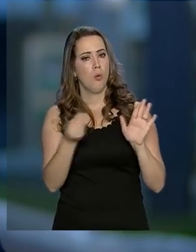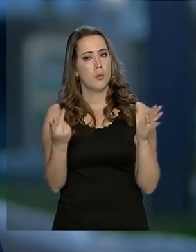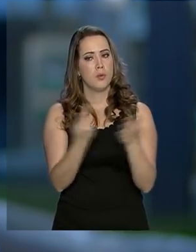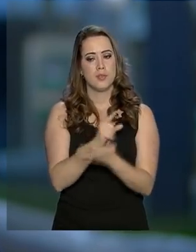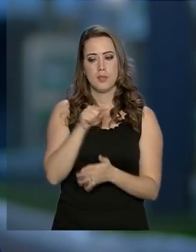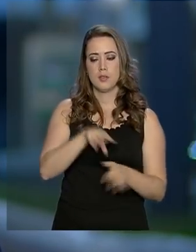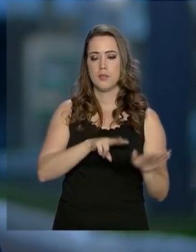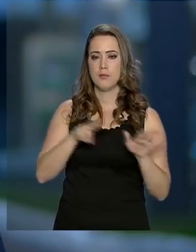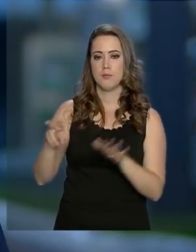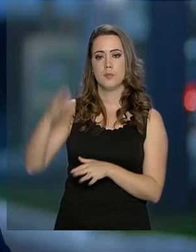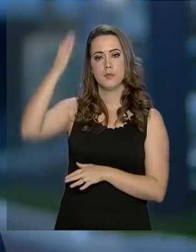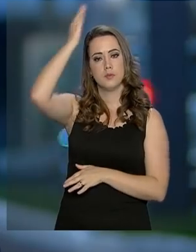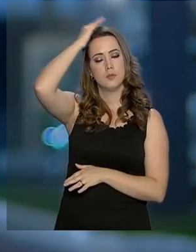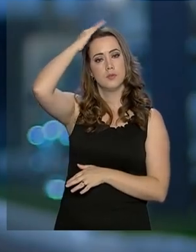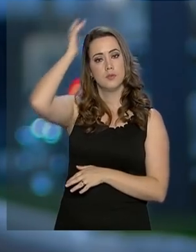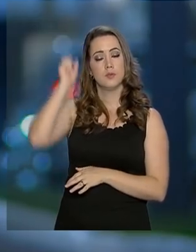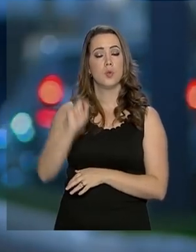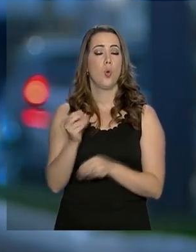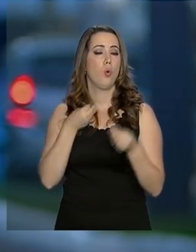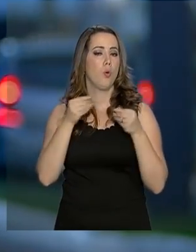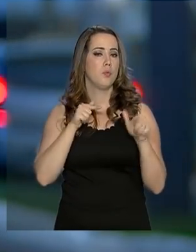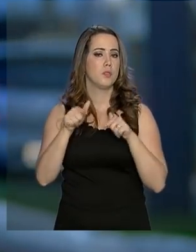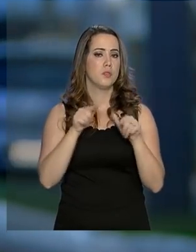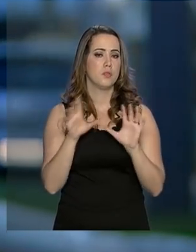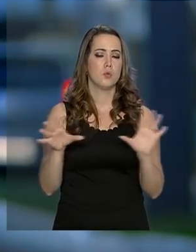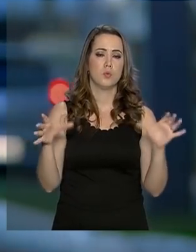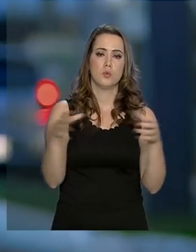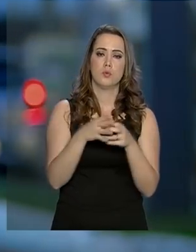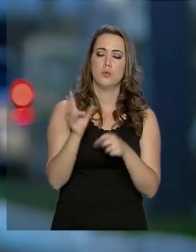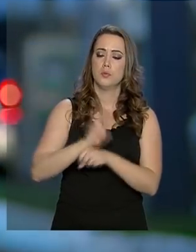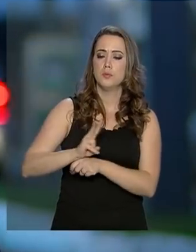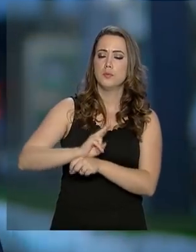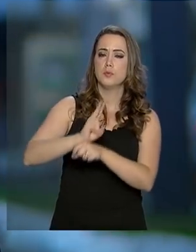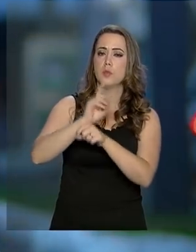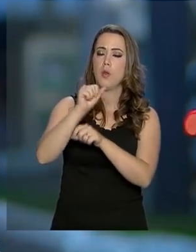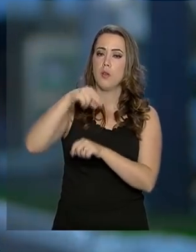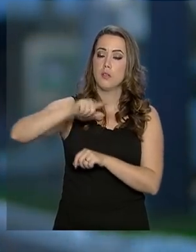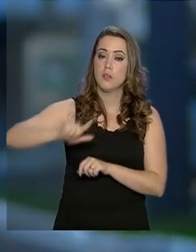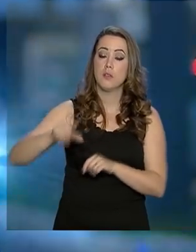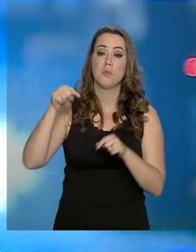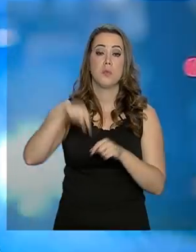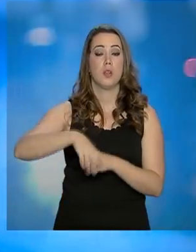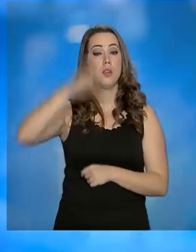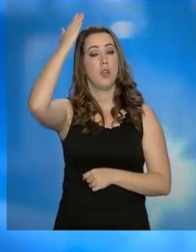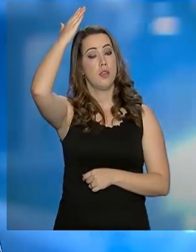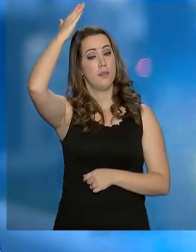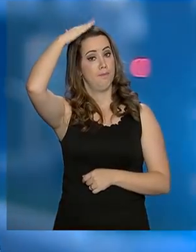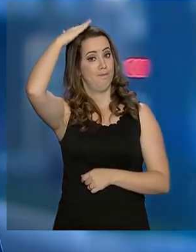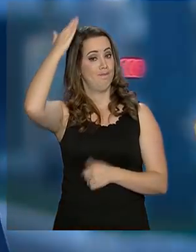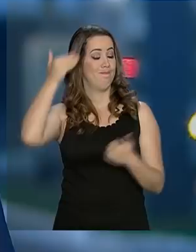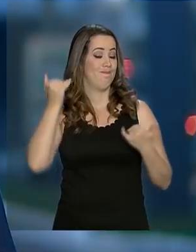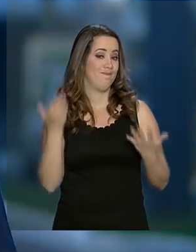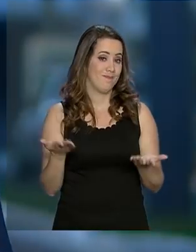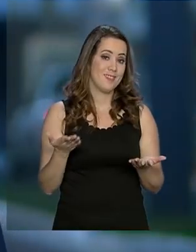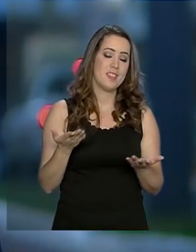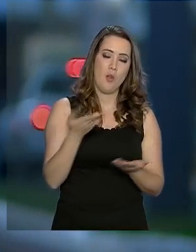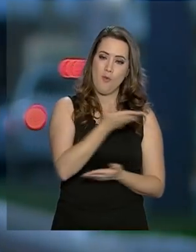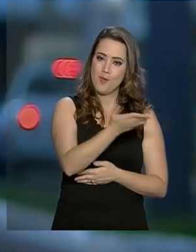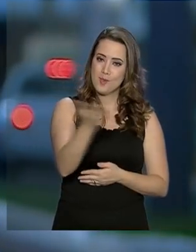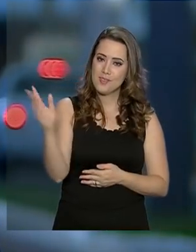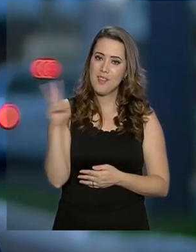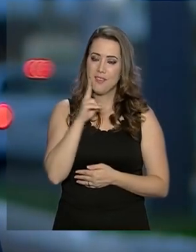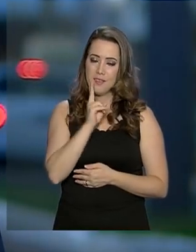semana aqui no Paraná, como que foi o trabalho desses fiscais na ANEL aqui no Paraná. E aí, então, fica a dica para amanhã,